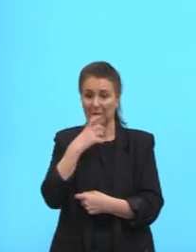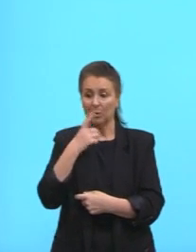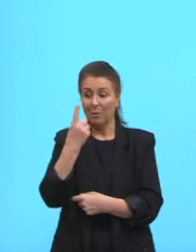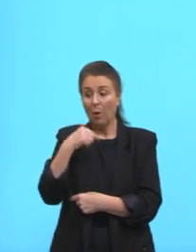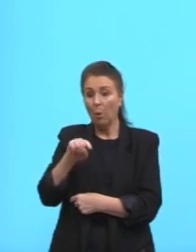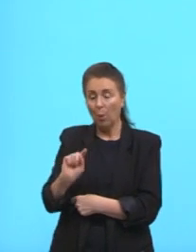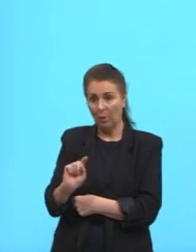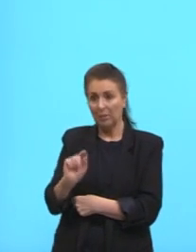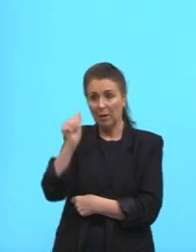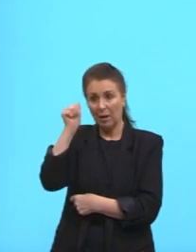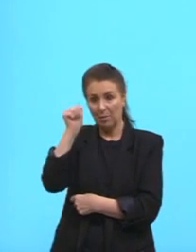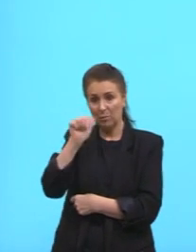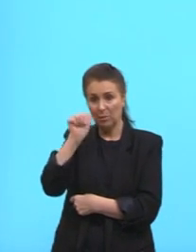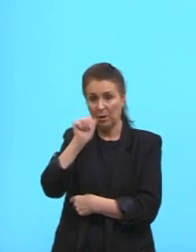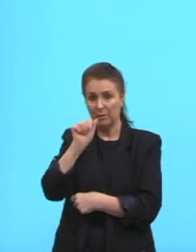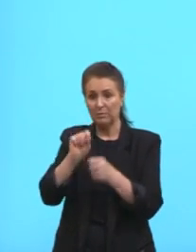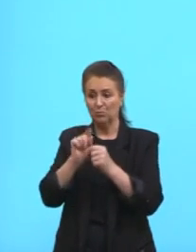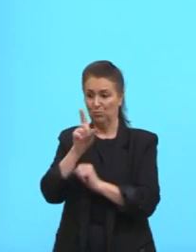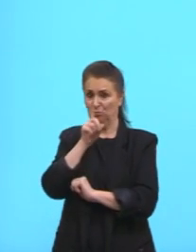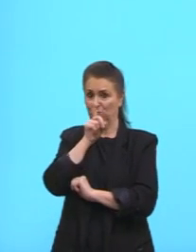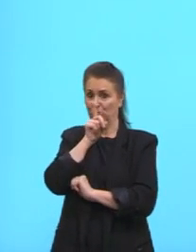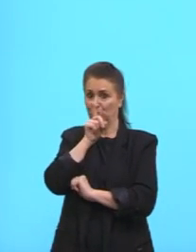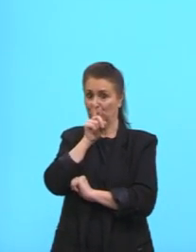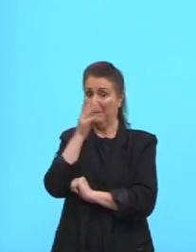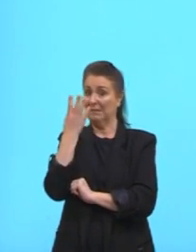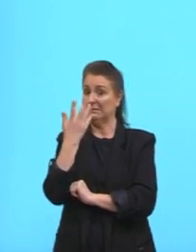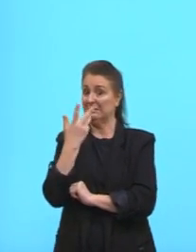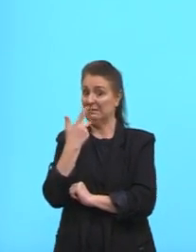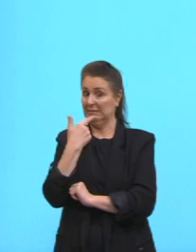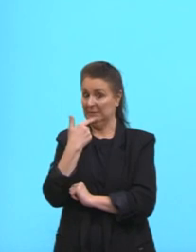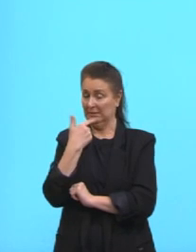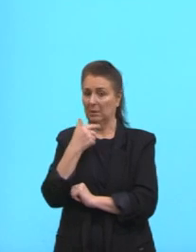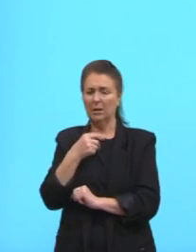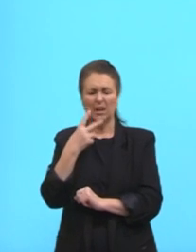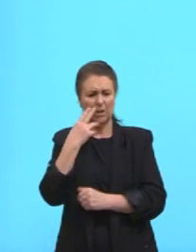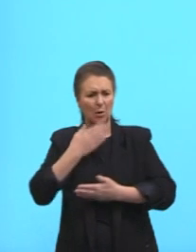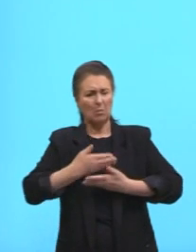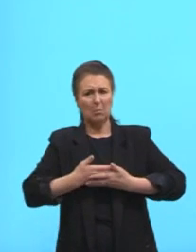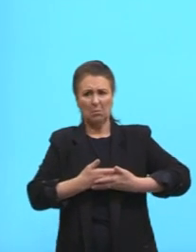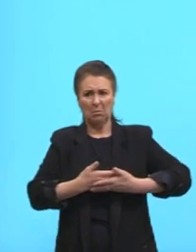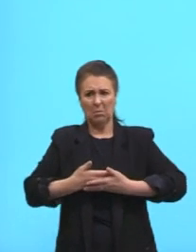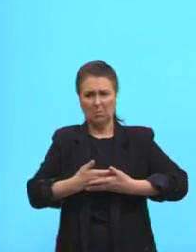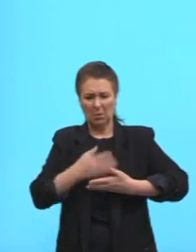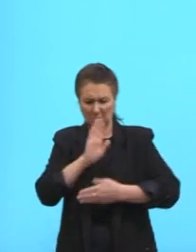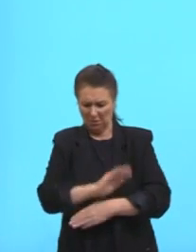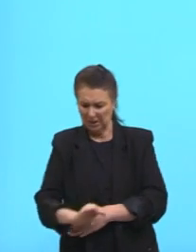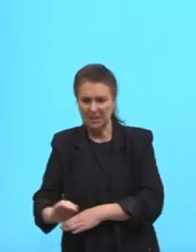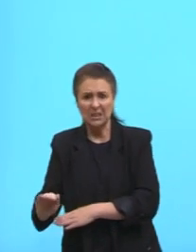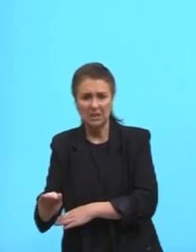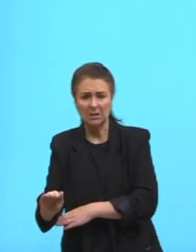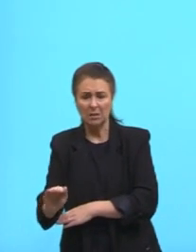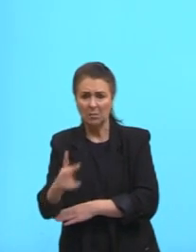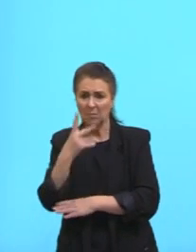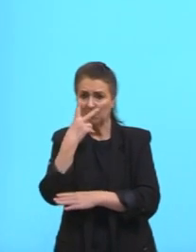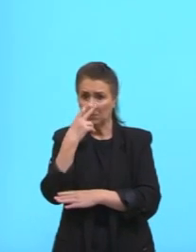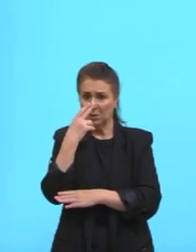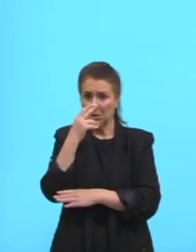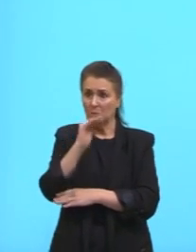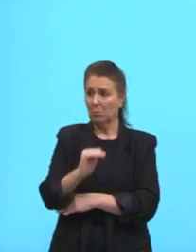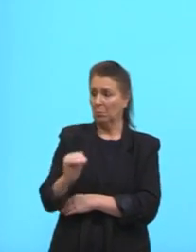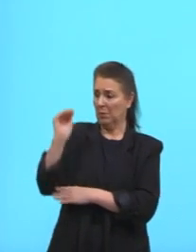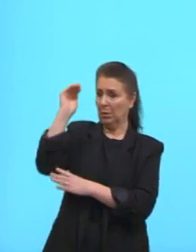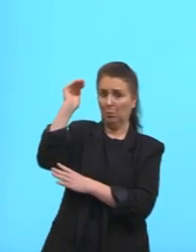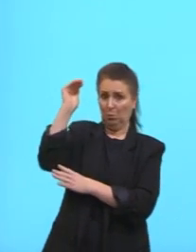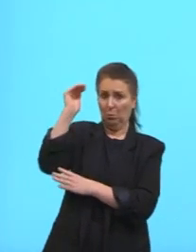fazendo chill para uma criancinha, né? E uma criancinha, que parece, na verdade, mais um adulto feio, pequenininho,